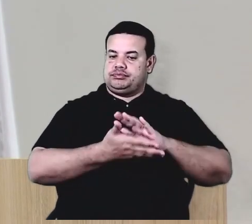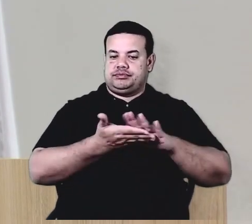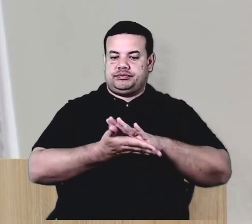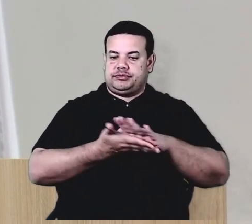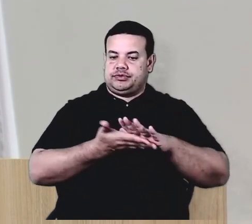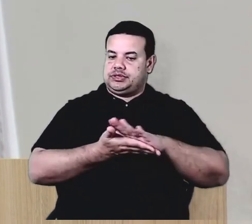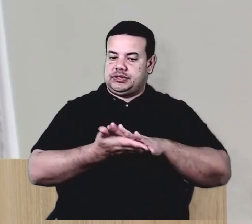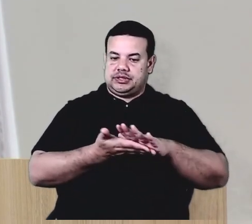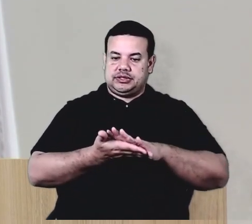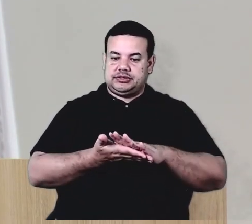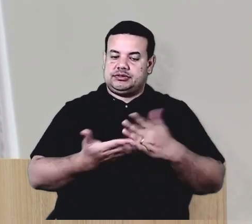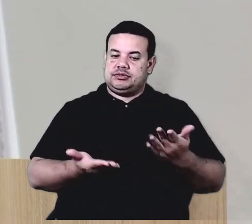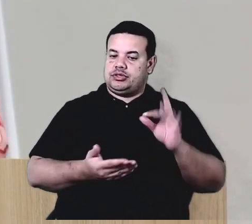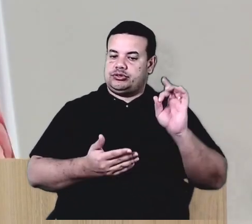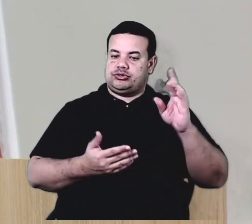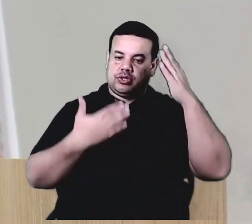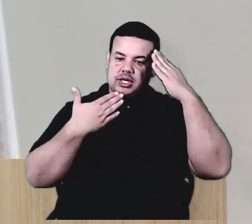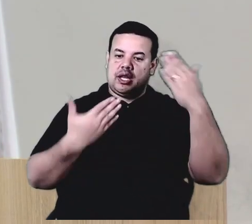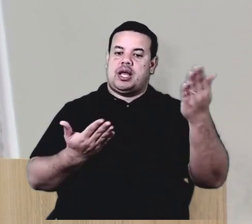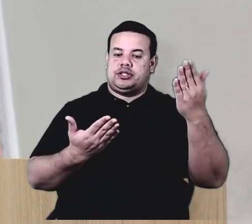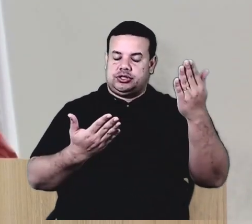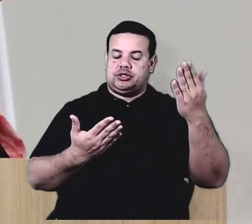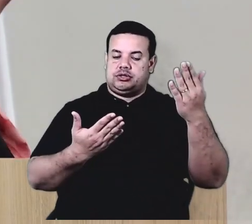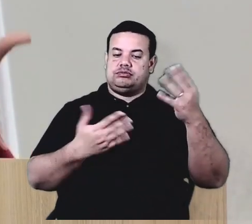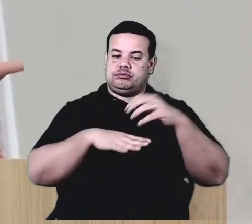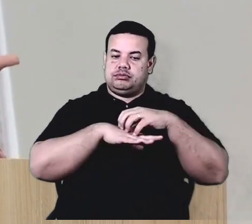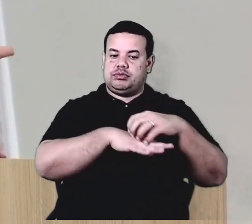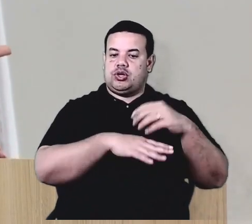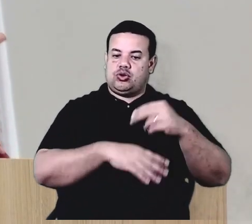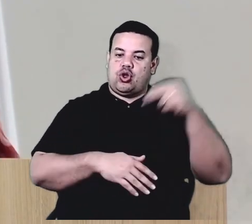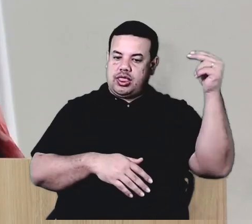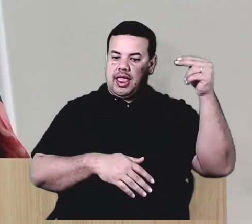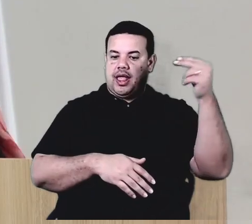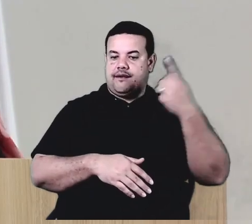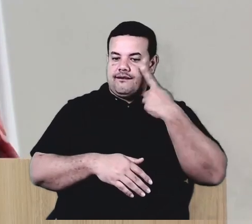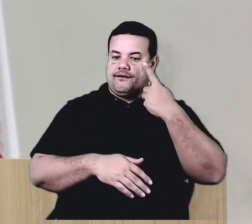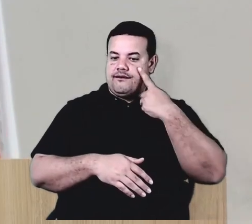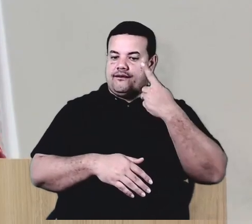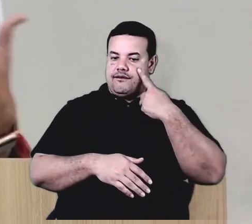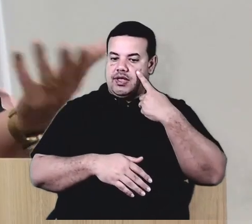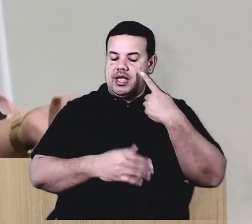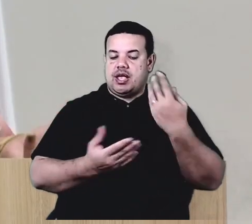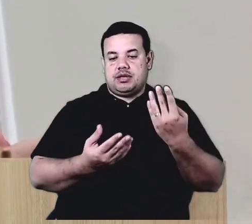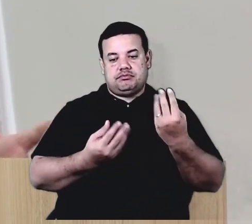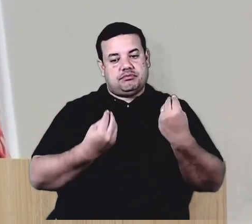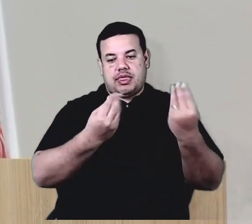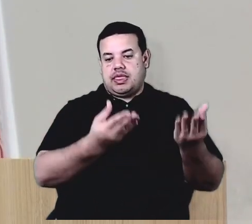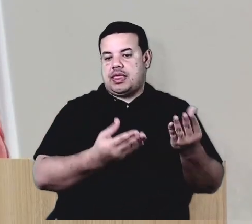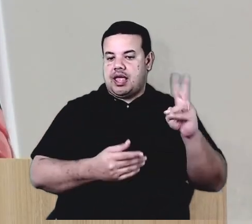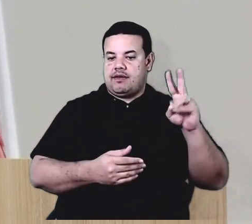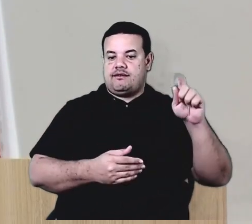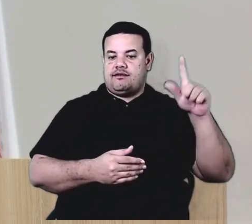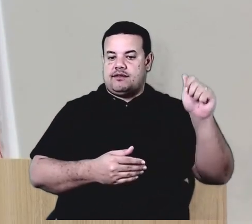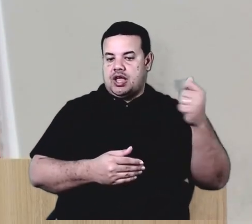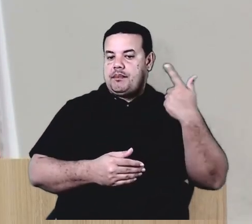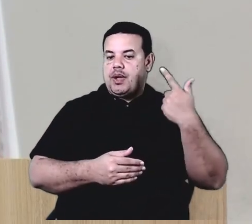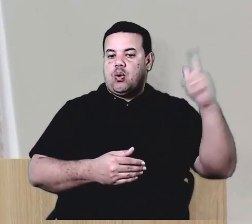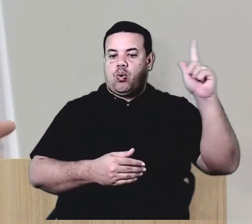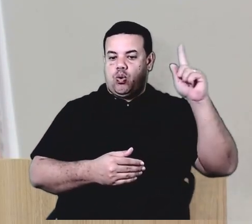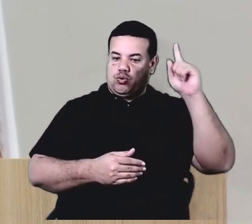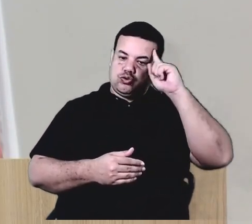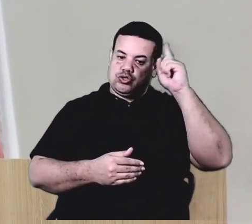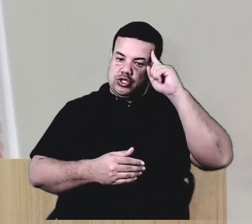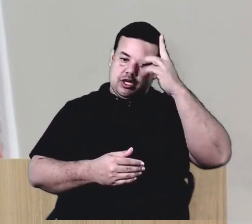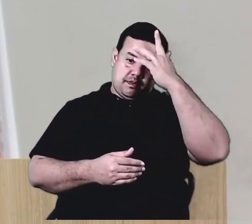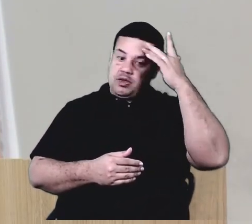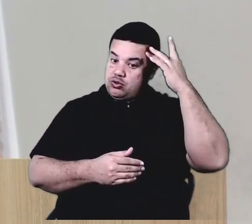gratidão à Expresso Nordeste. Vou ver se eles conseguem dar essas vagas para outras oportunidades de pessoas que talvez não